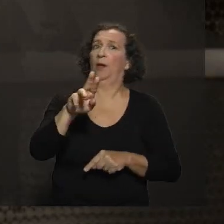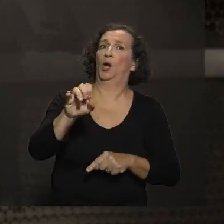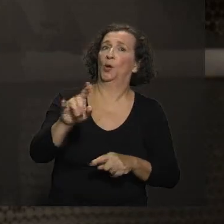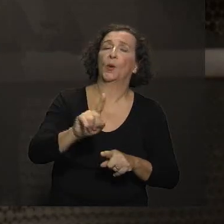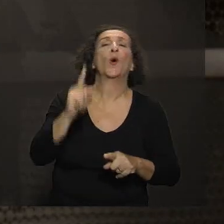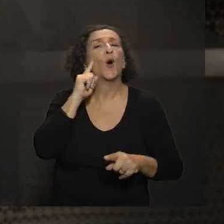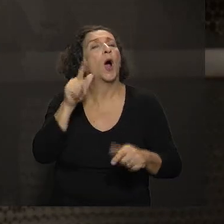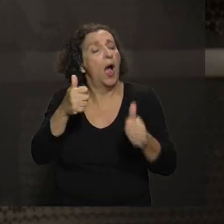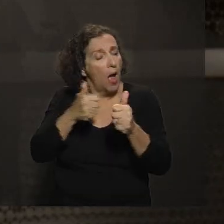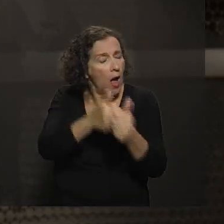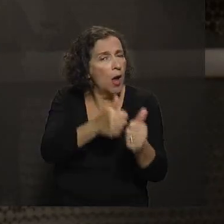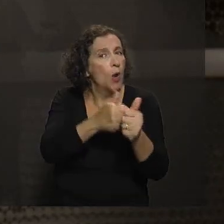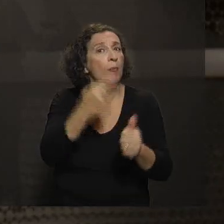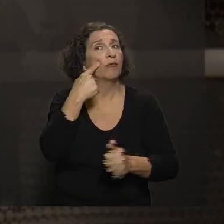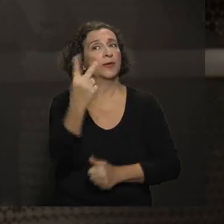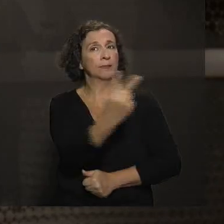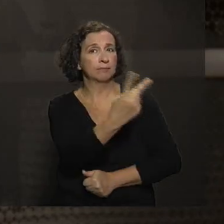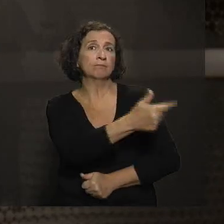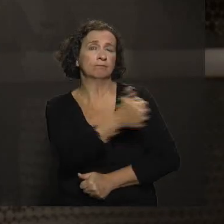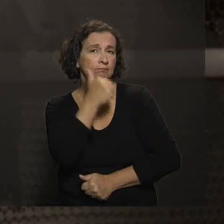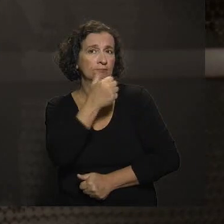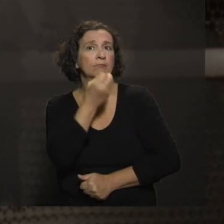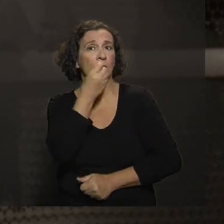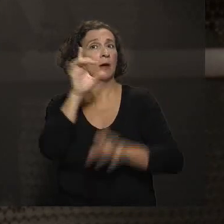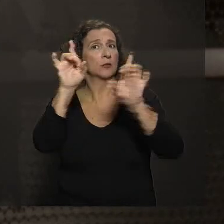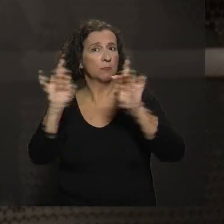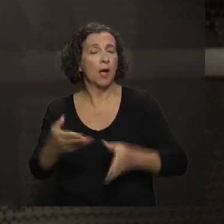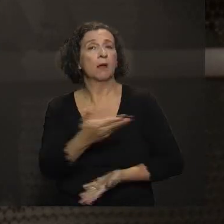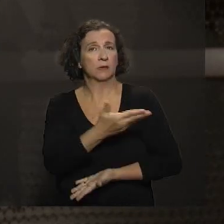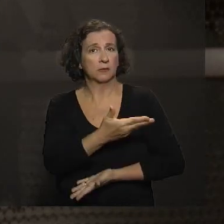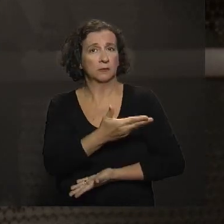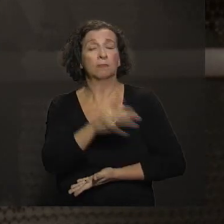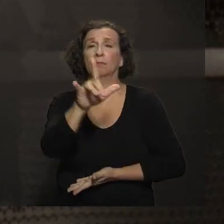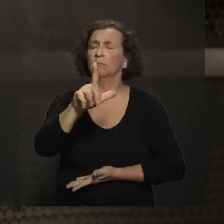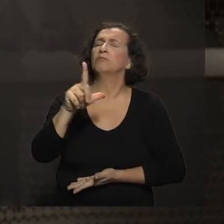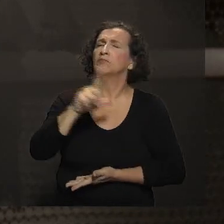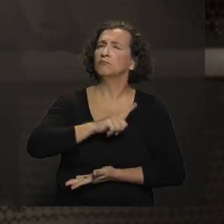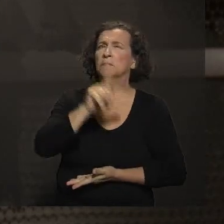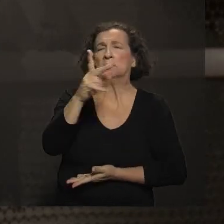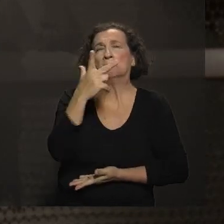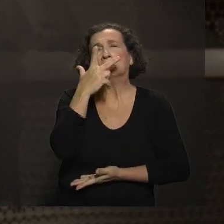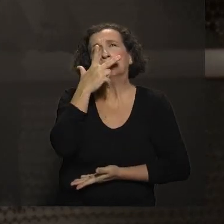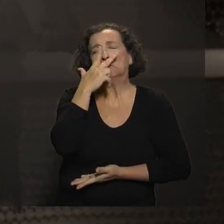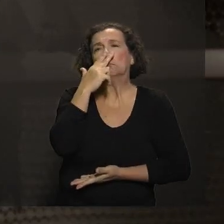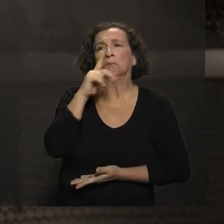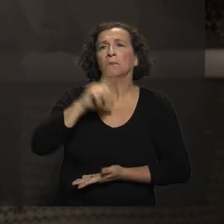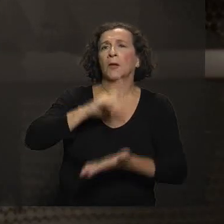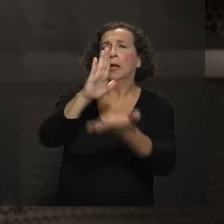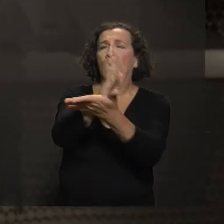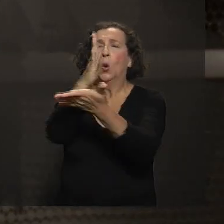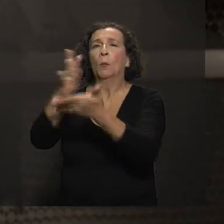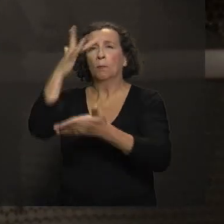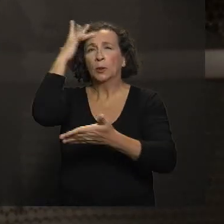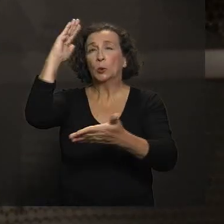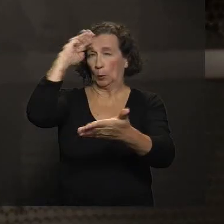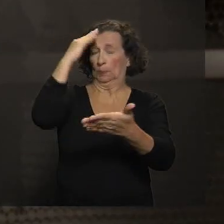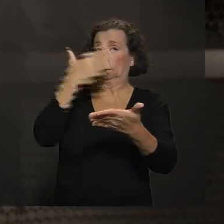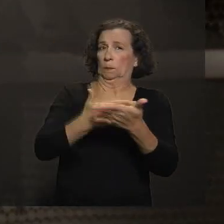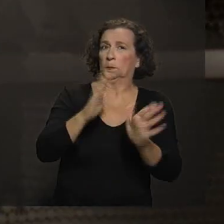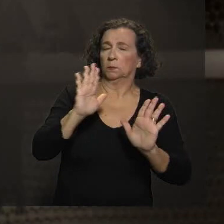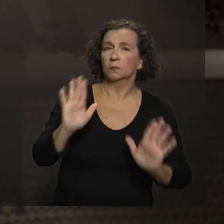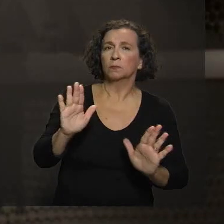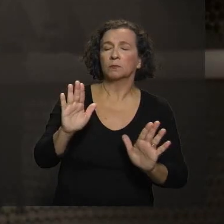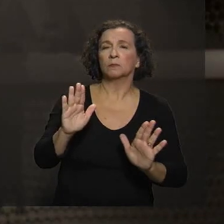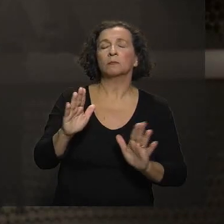uma olhada e acompanha aqui as especialistas falando. Mas existe, não vou dizer uma teoria, existe uma ideia